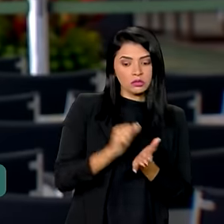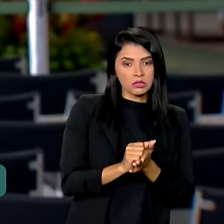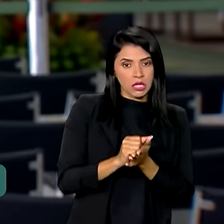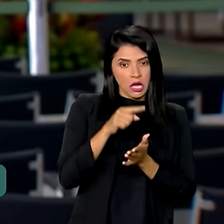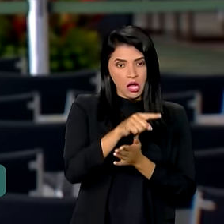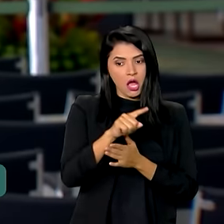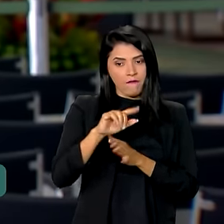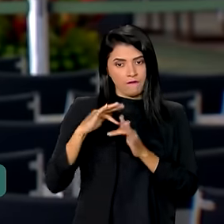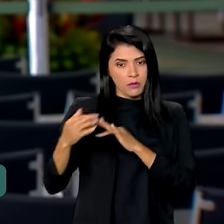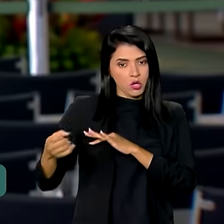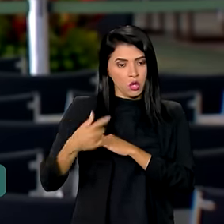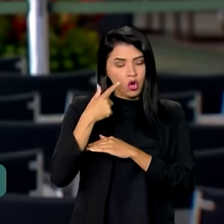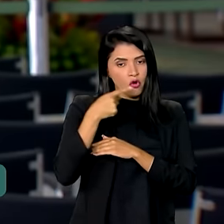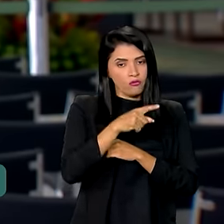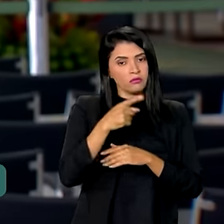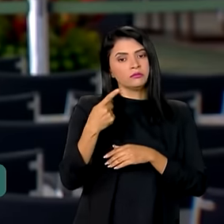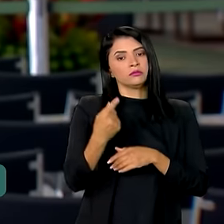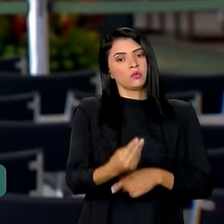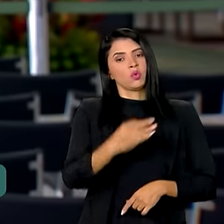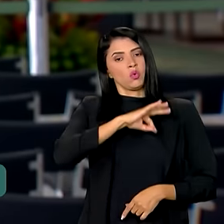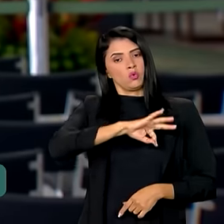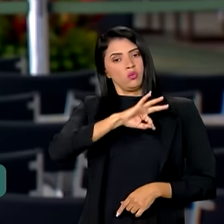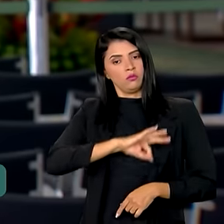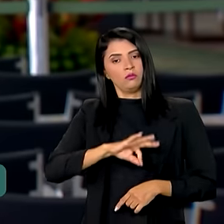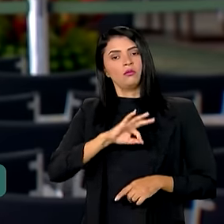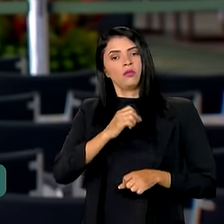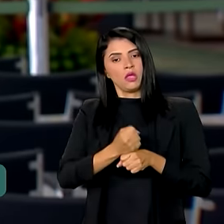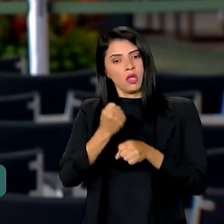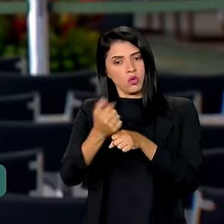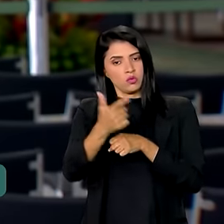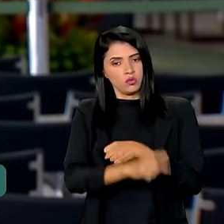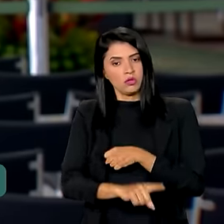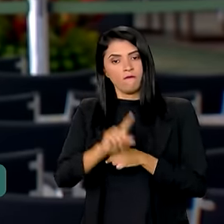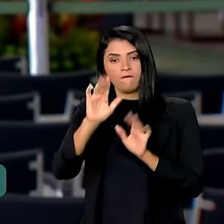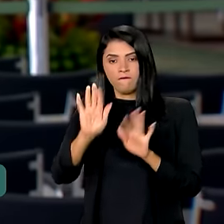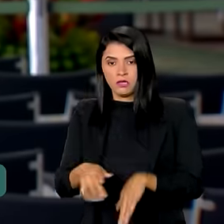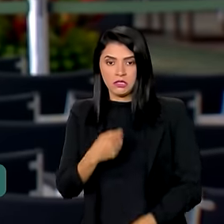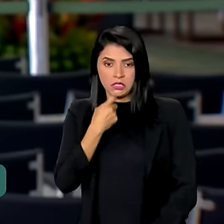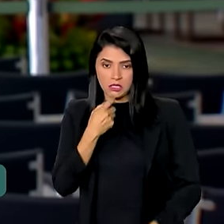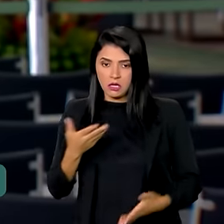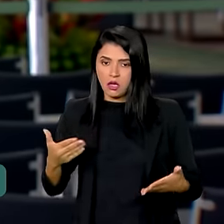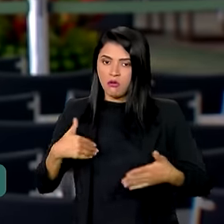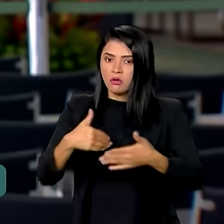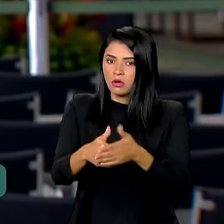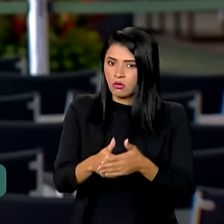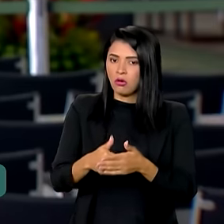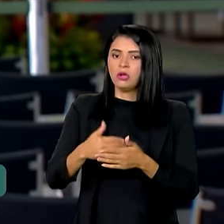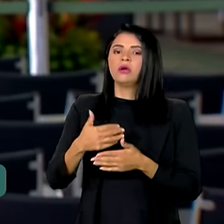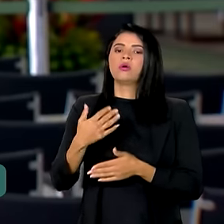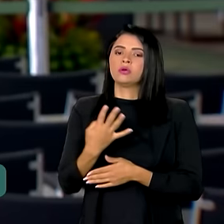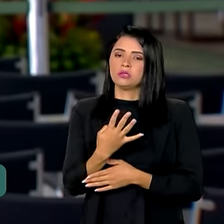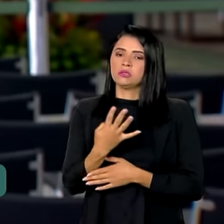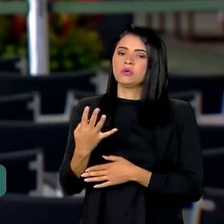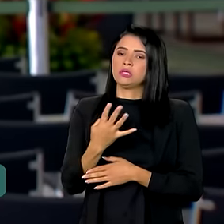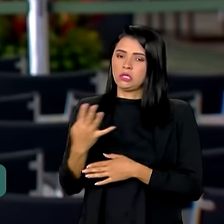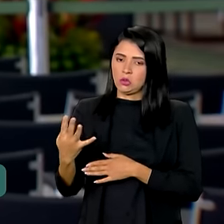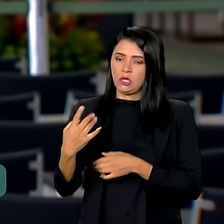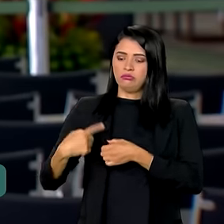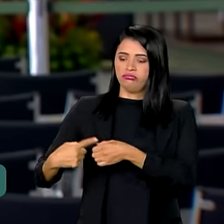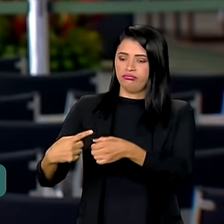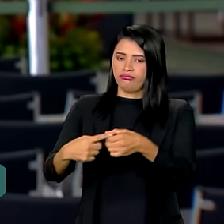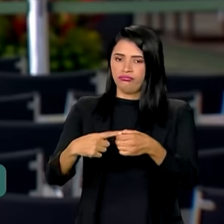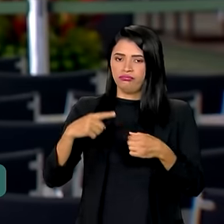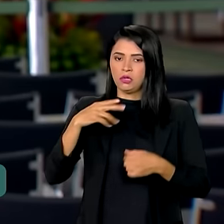famílias no auxílio-reconstrução termina nesta sexta-feira. No total, 444 cidades com situação de